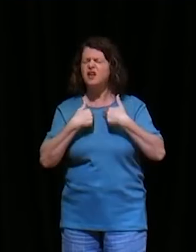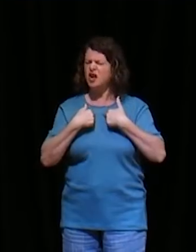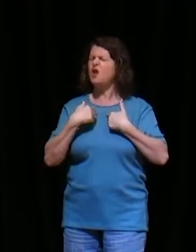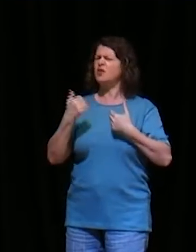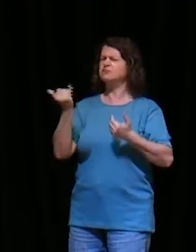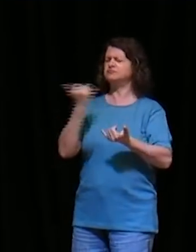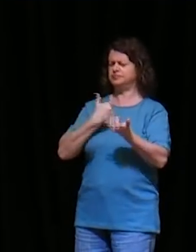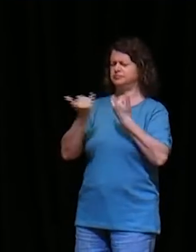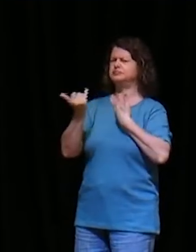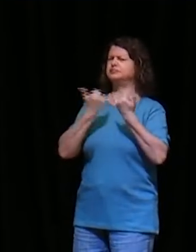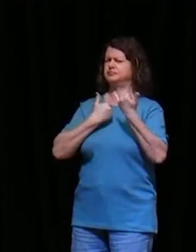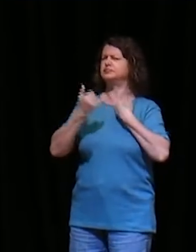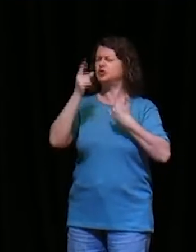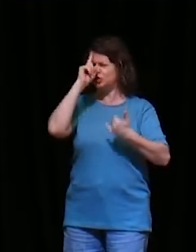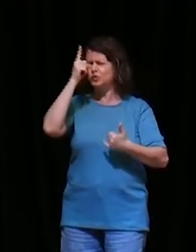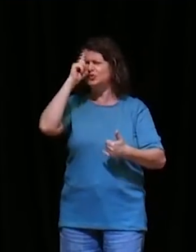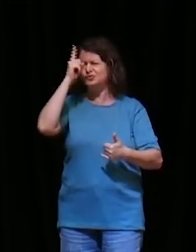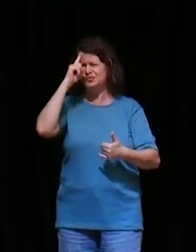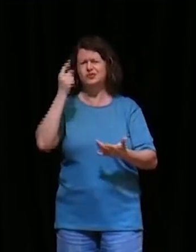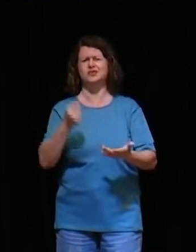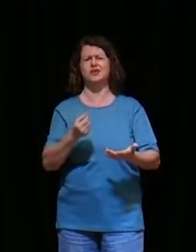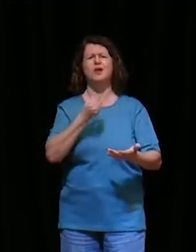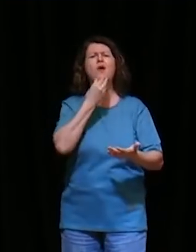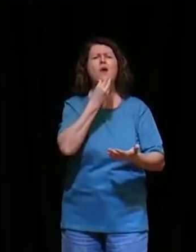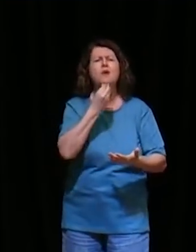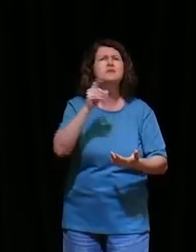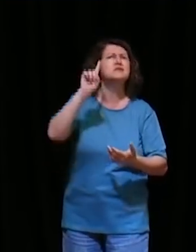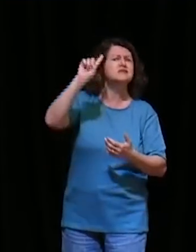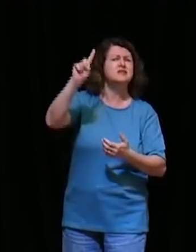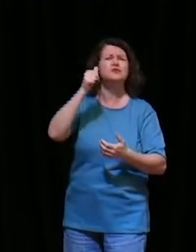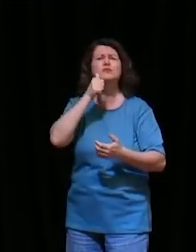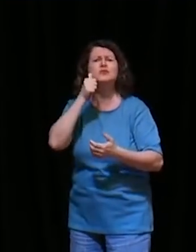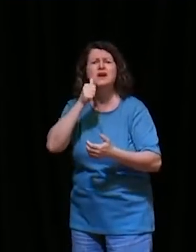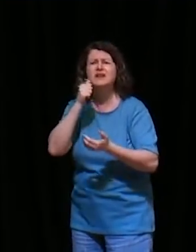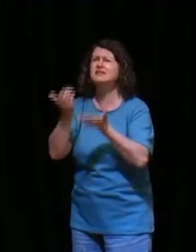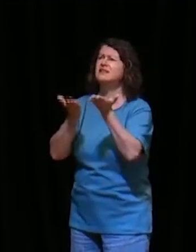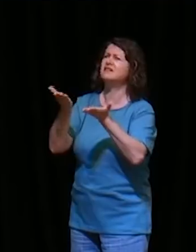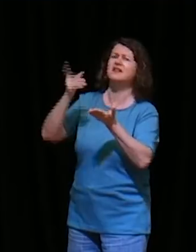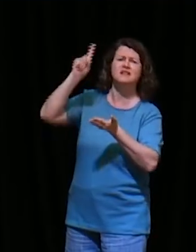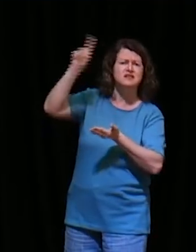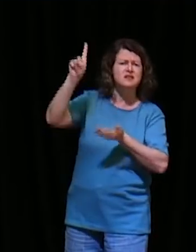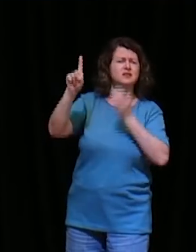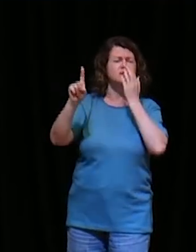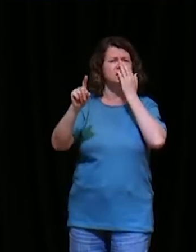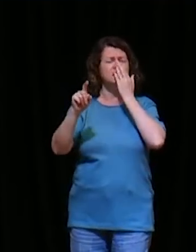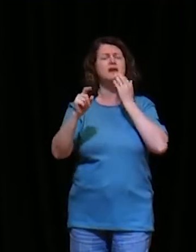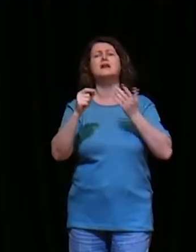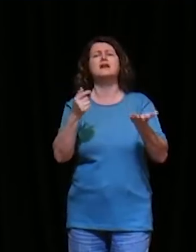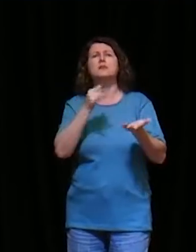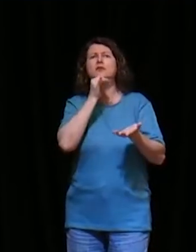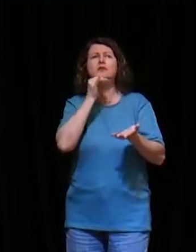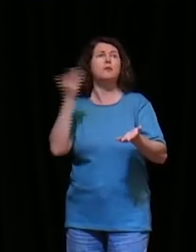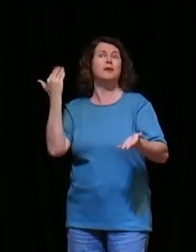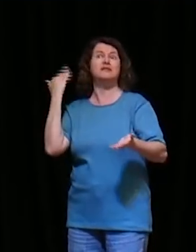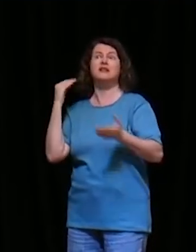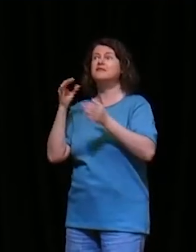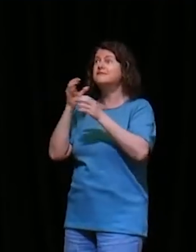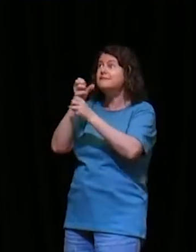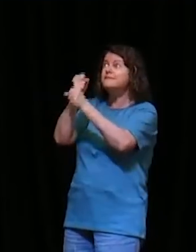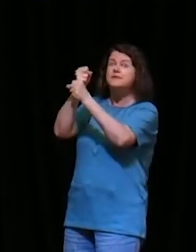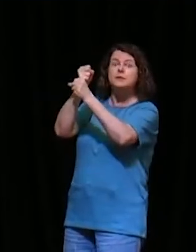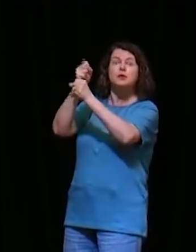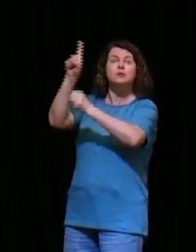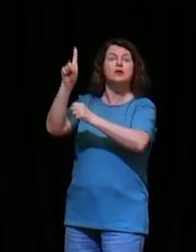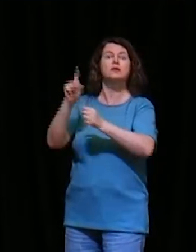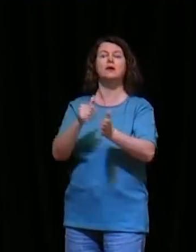notícias de homens de Deus, de mulheres de Deus que um dia caminharam com o Senhor e estão desviados, afastados, de